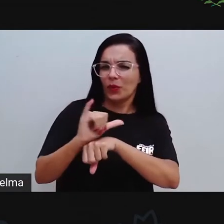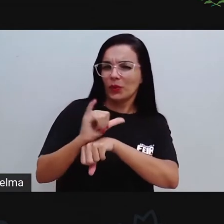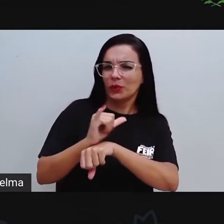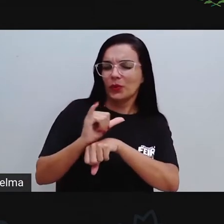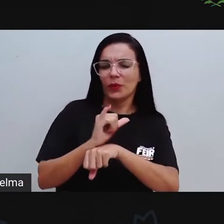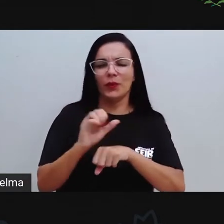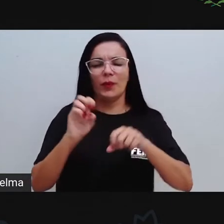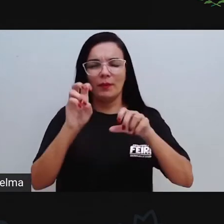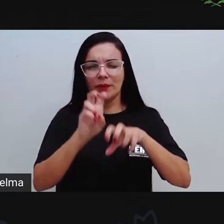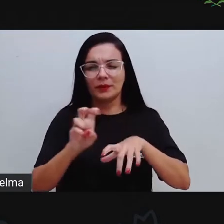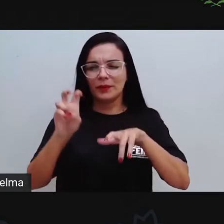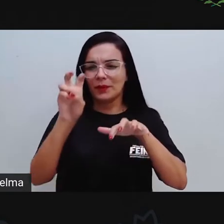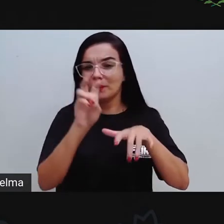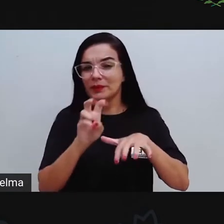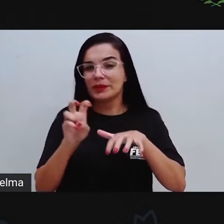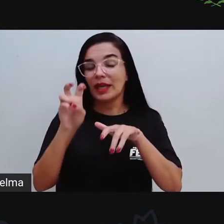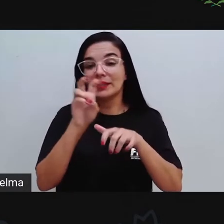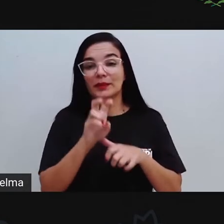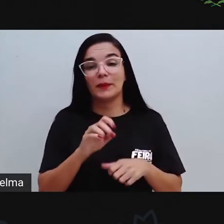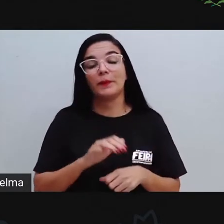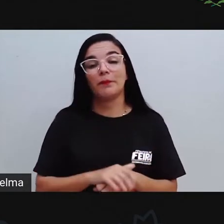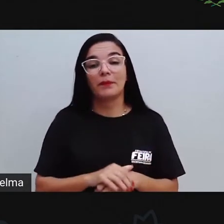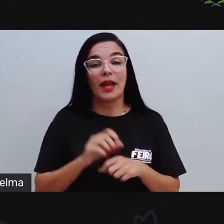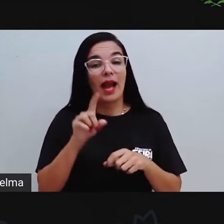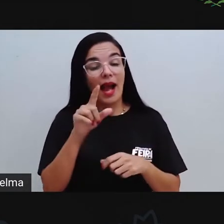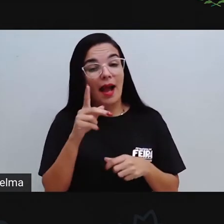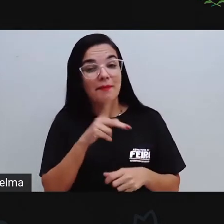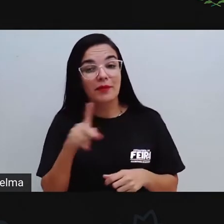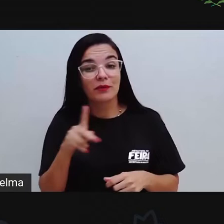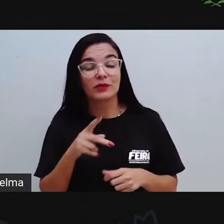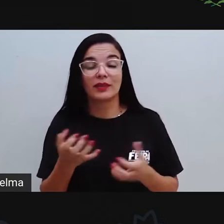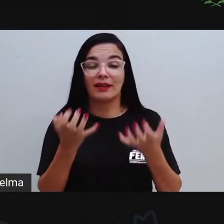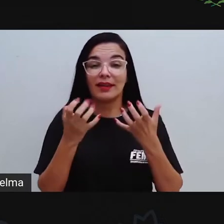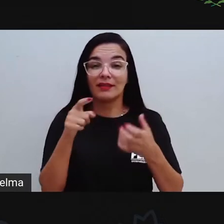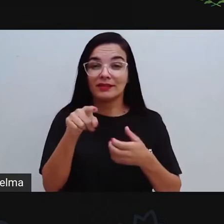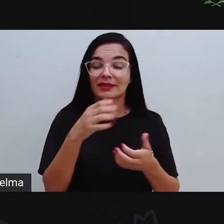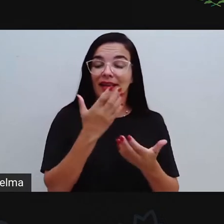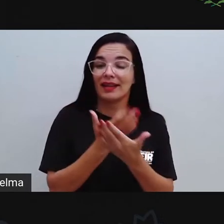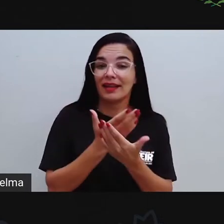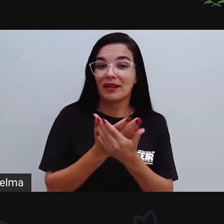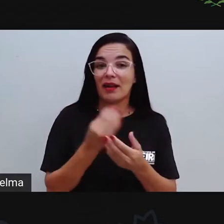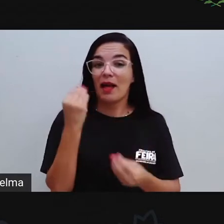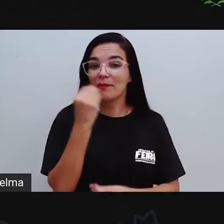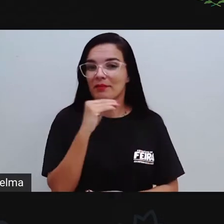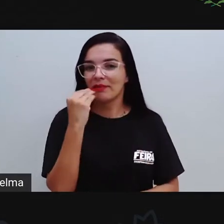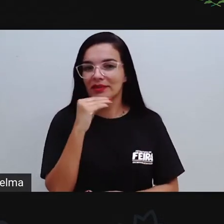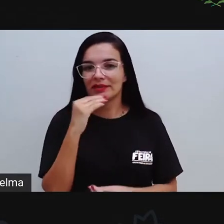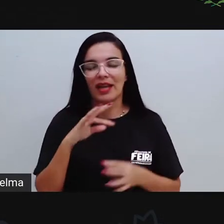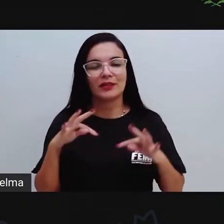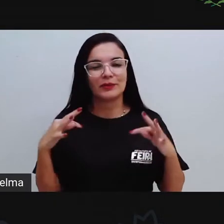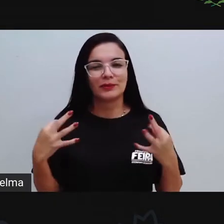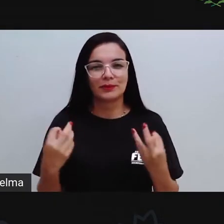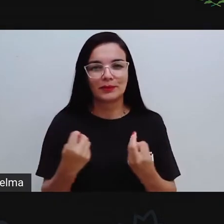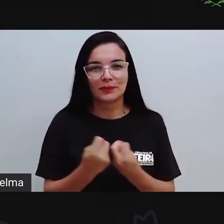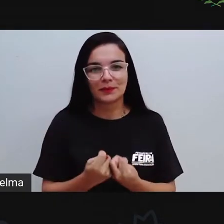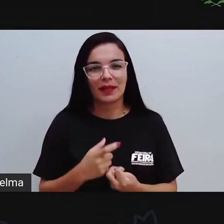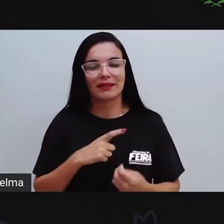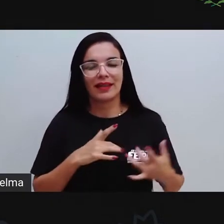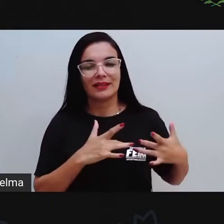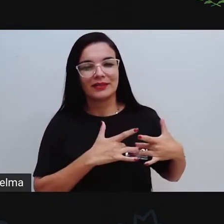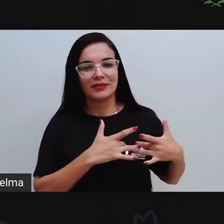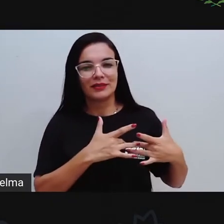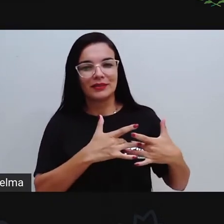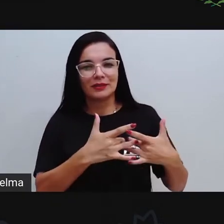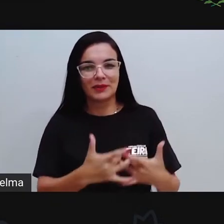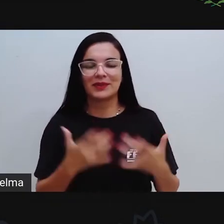computador, pelo canal do YouTube. A PRO deseja aí que seja uma aula bem proveitosa, que você esteja aí disposto e